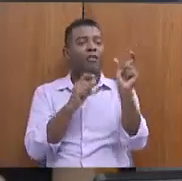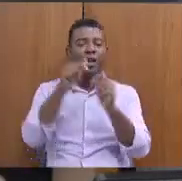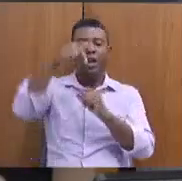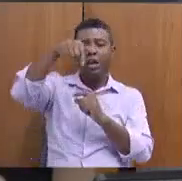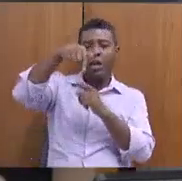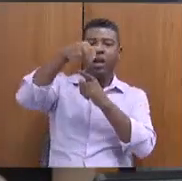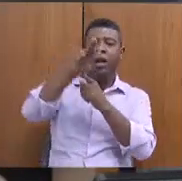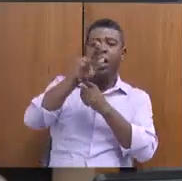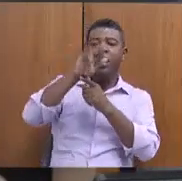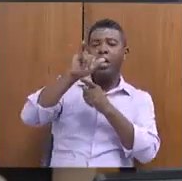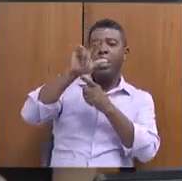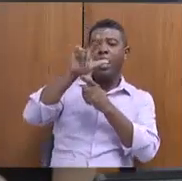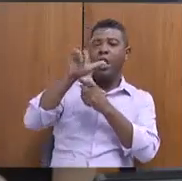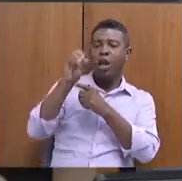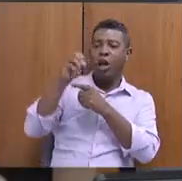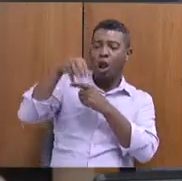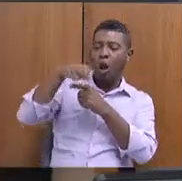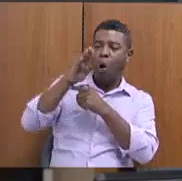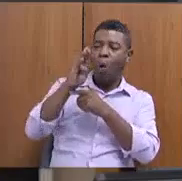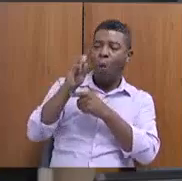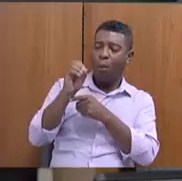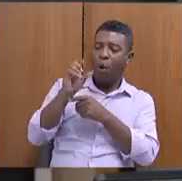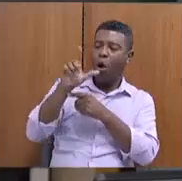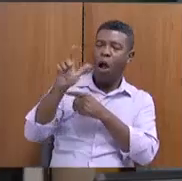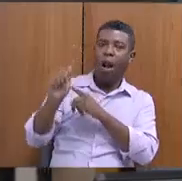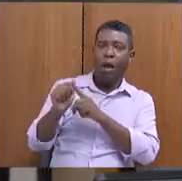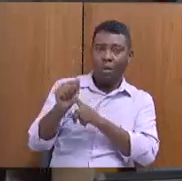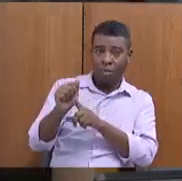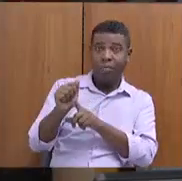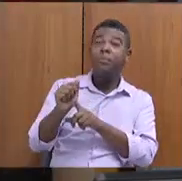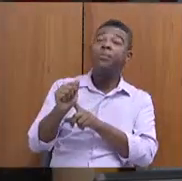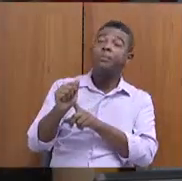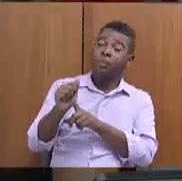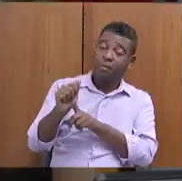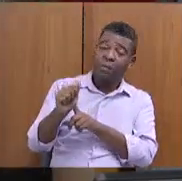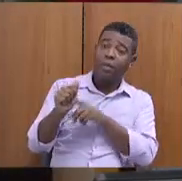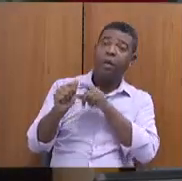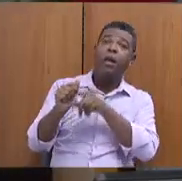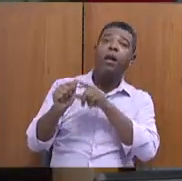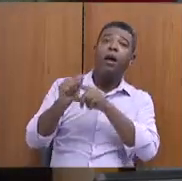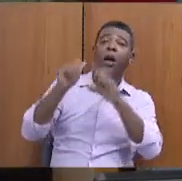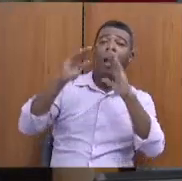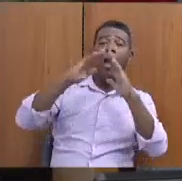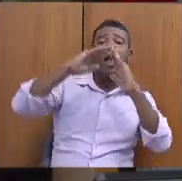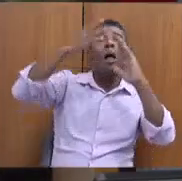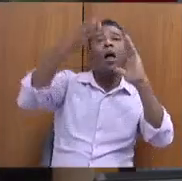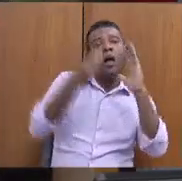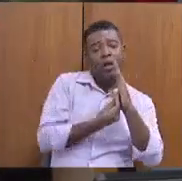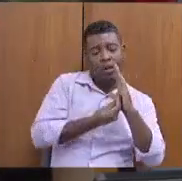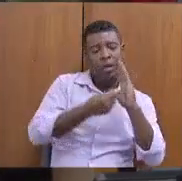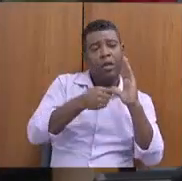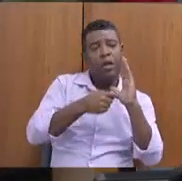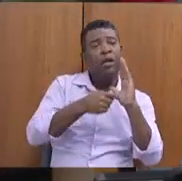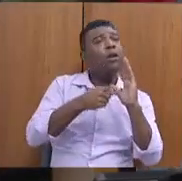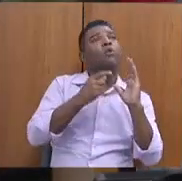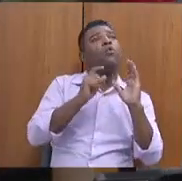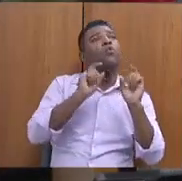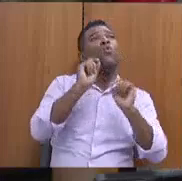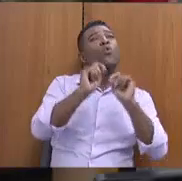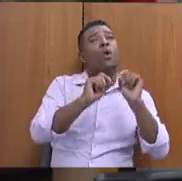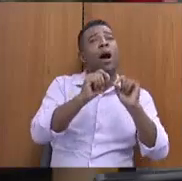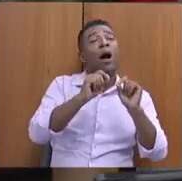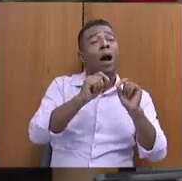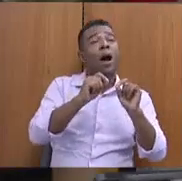acho que água mole, pedra dura, tanto bate até que fura, apareceu a intenção do governo de atender